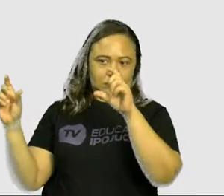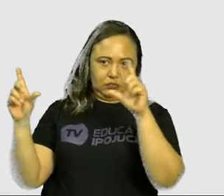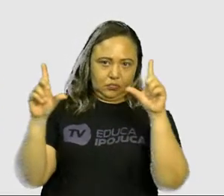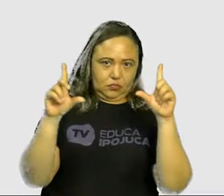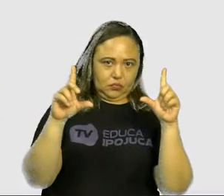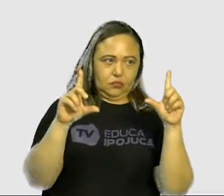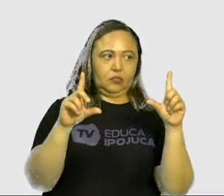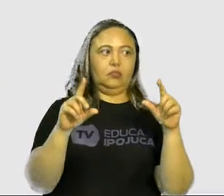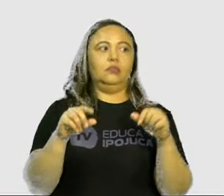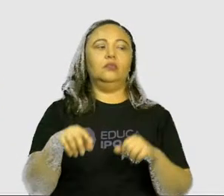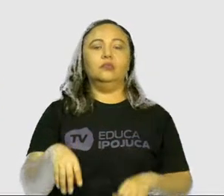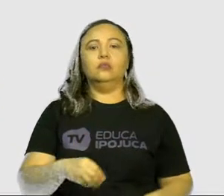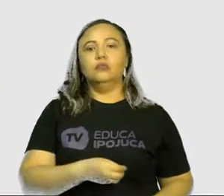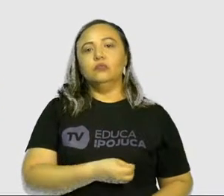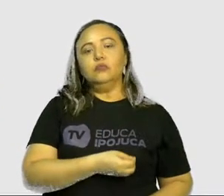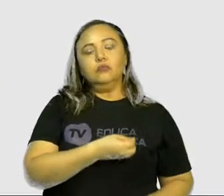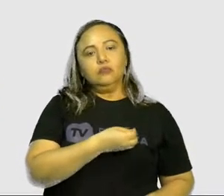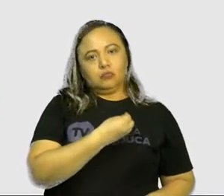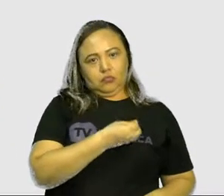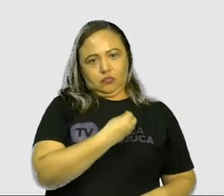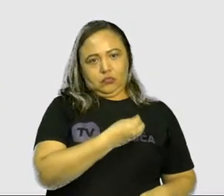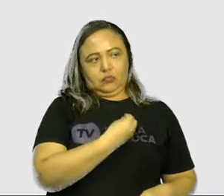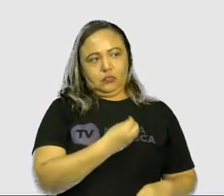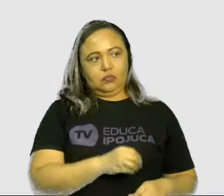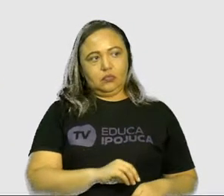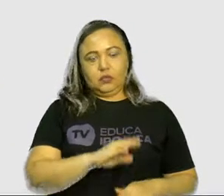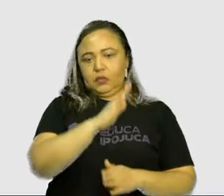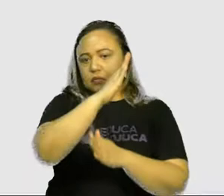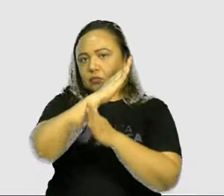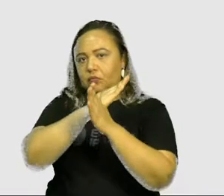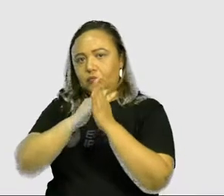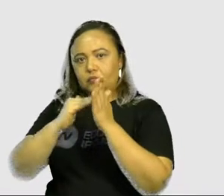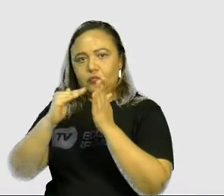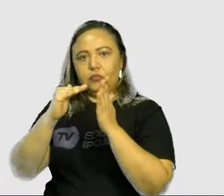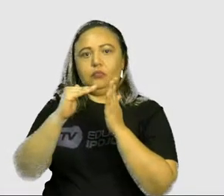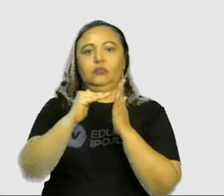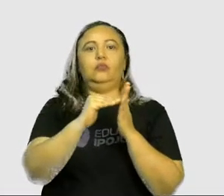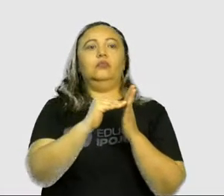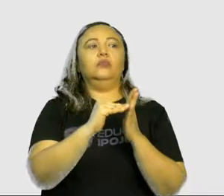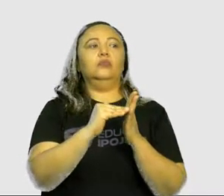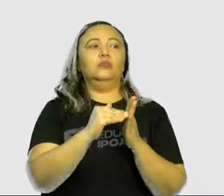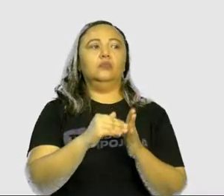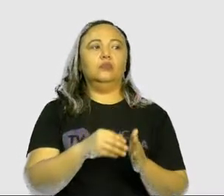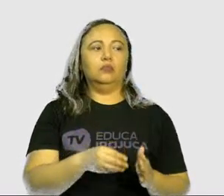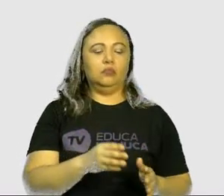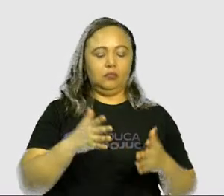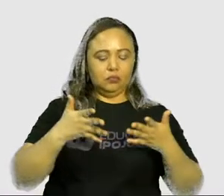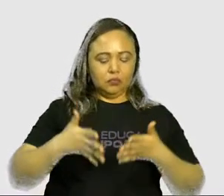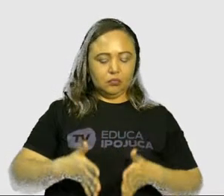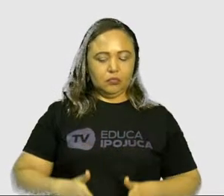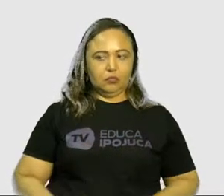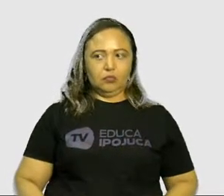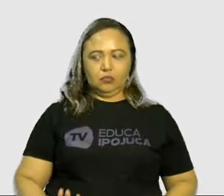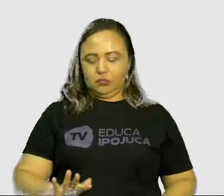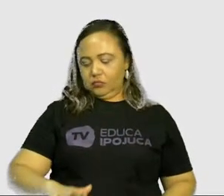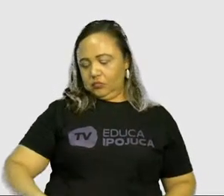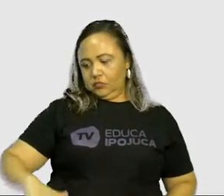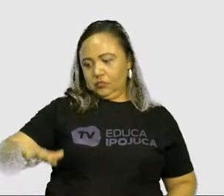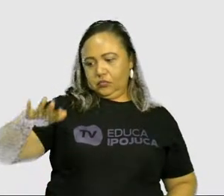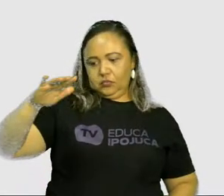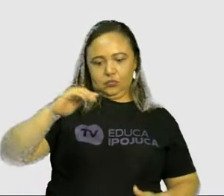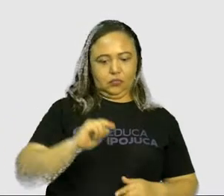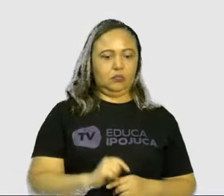ler. Os seres vivos, é todos aqueles seres que nascem, crescem,